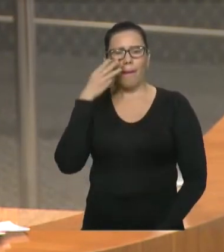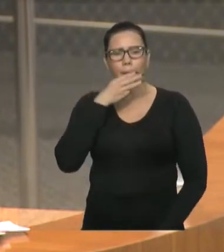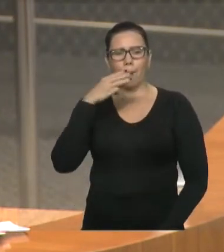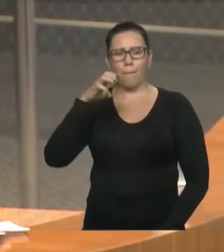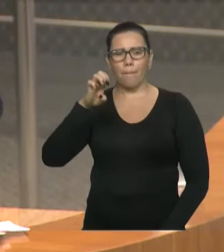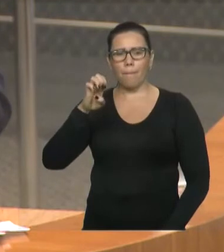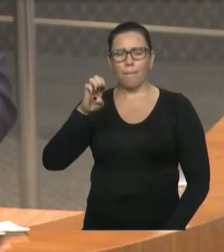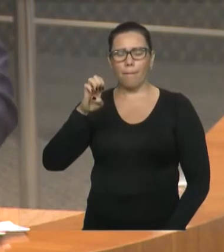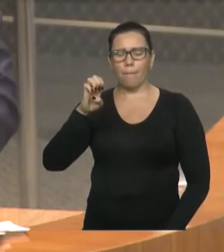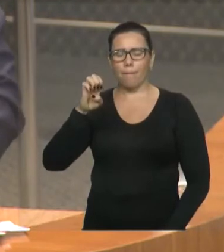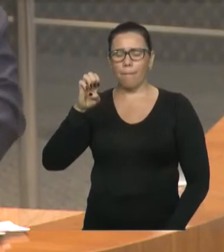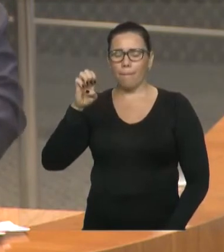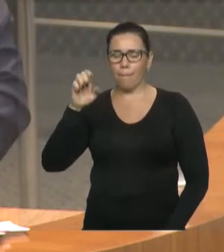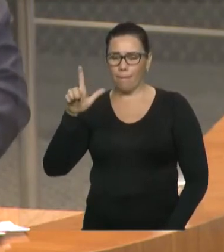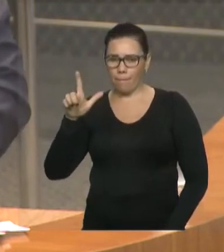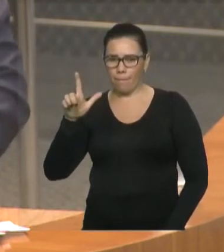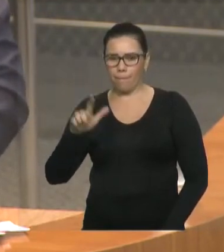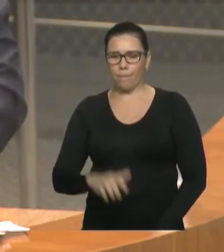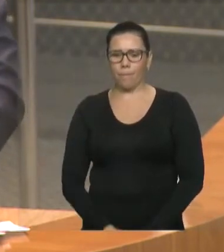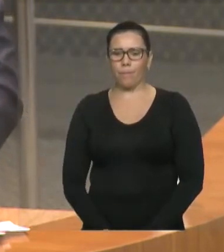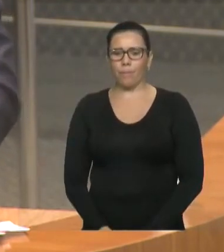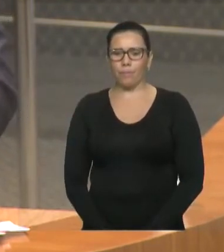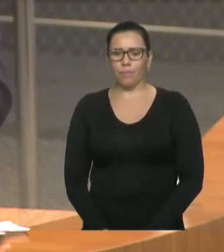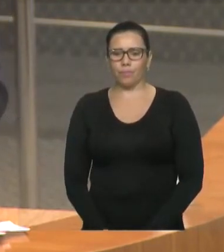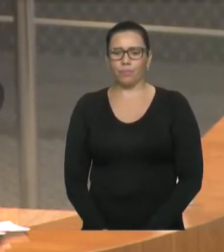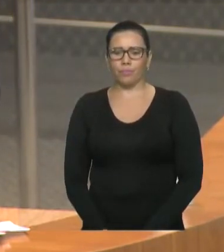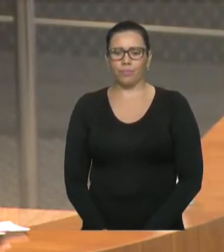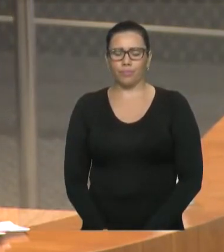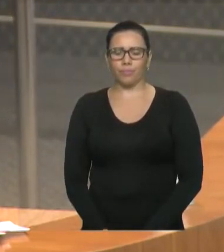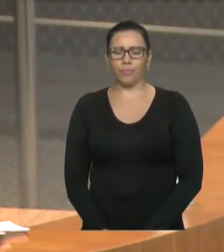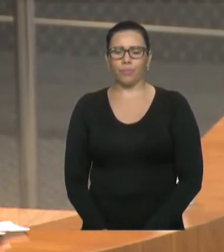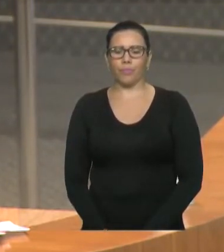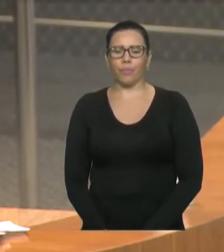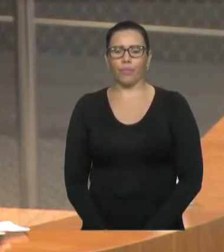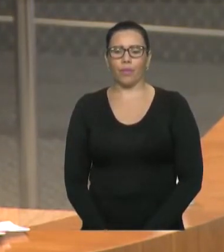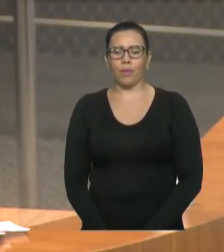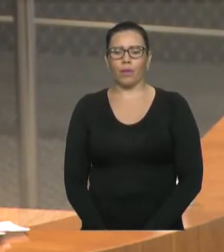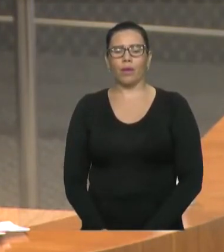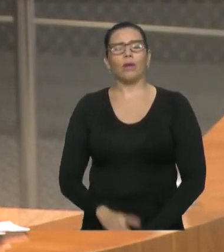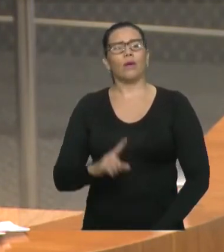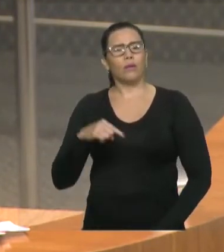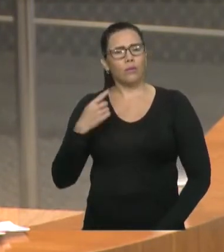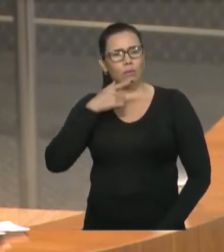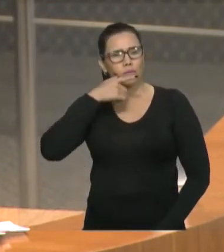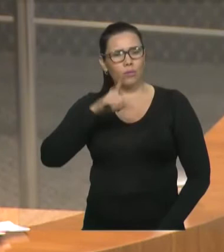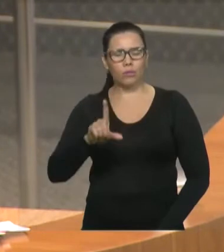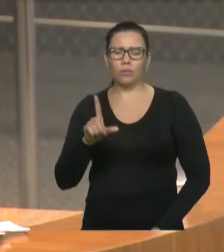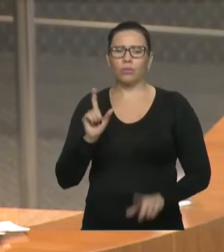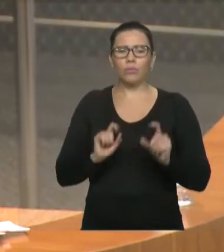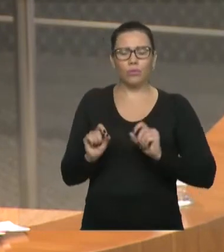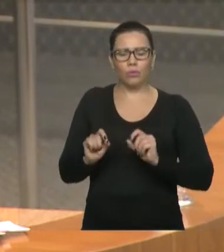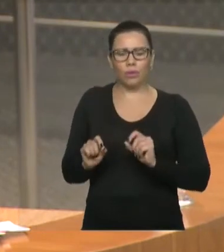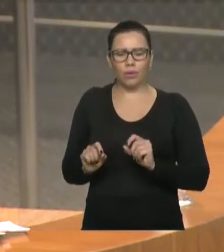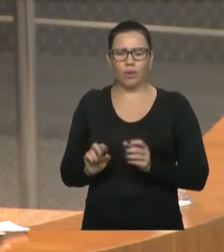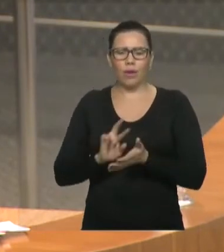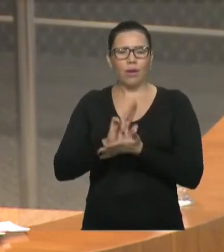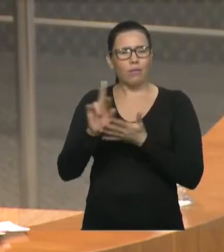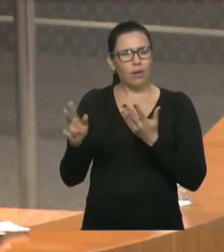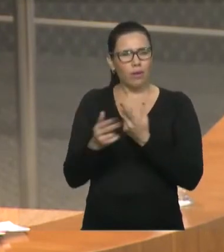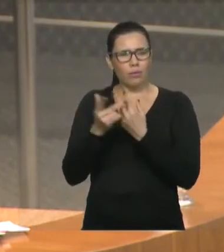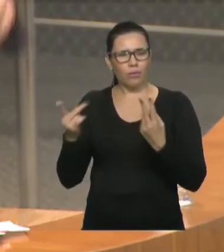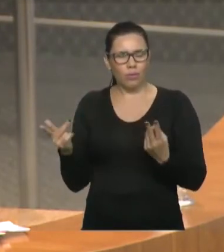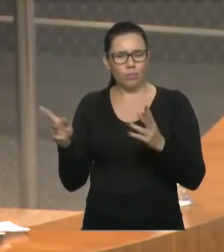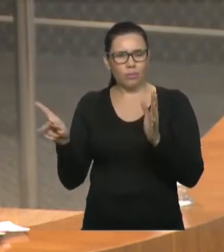uma água indústria, um interposto do mel. E haveremos, com certeza, de colocar vários outros produtos da